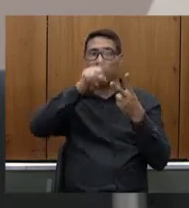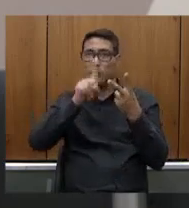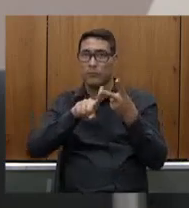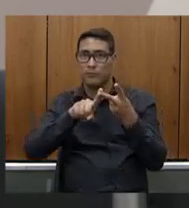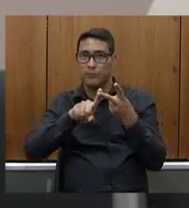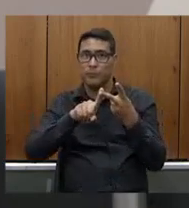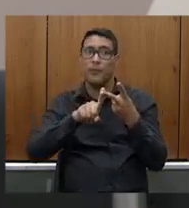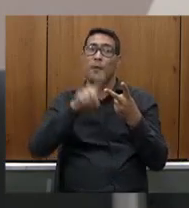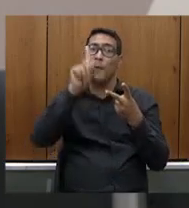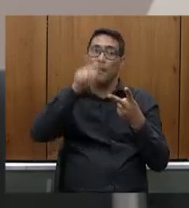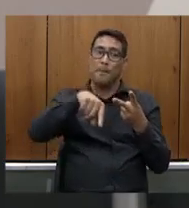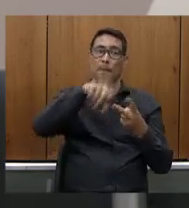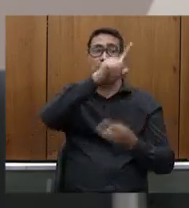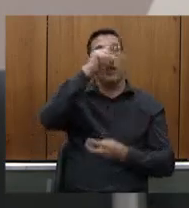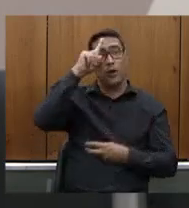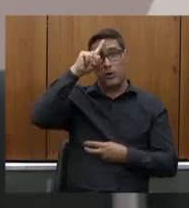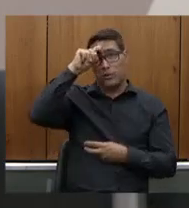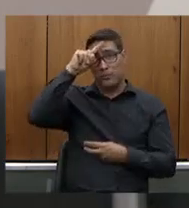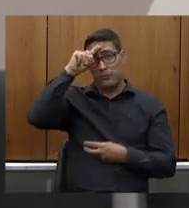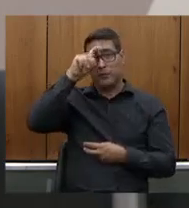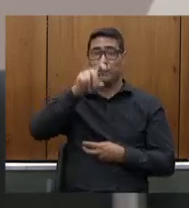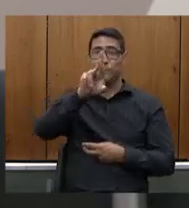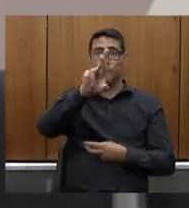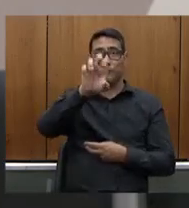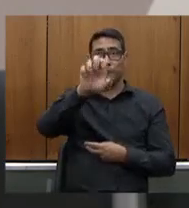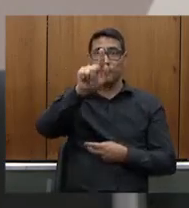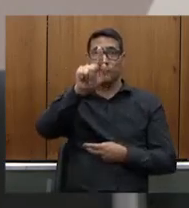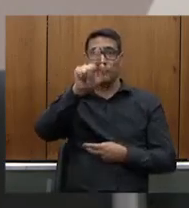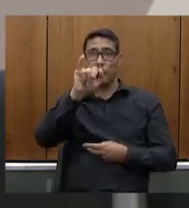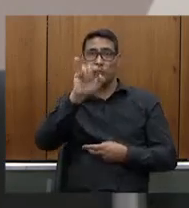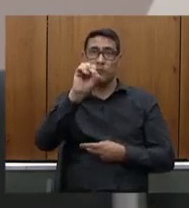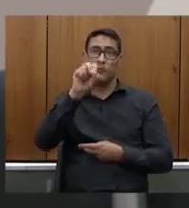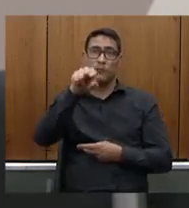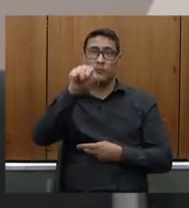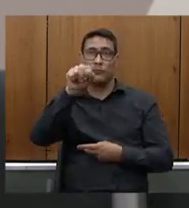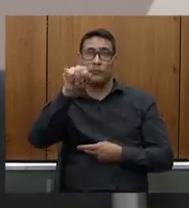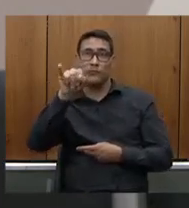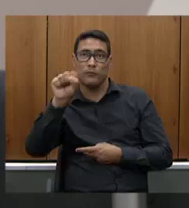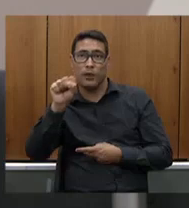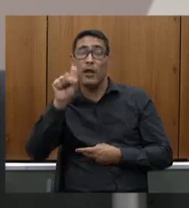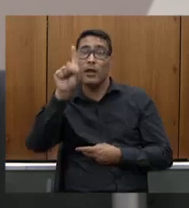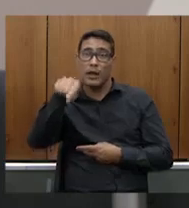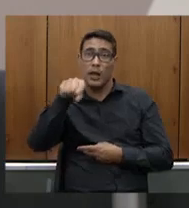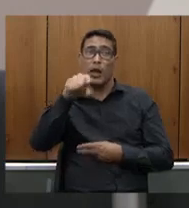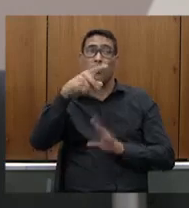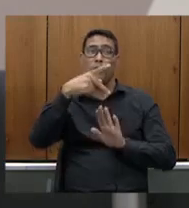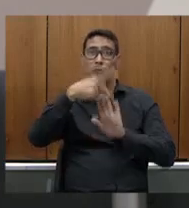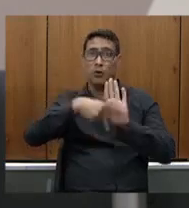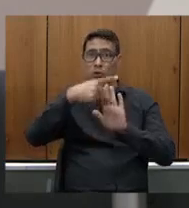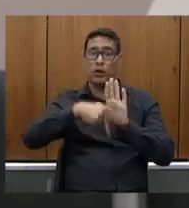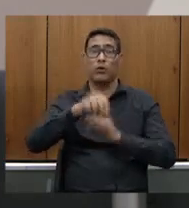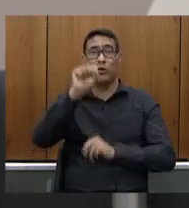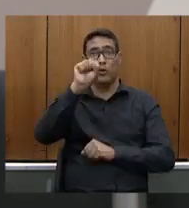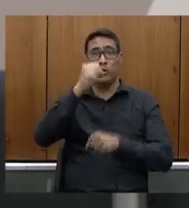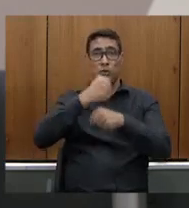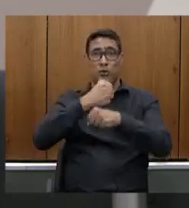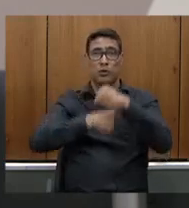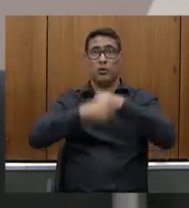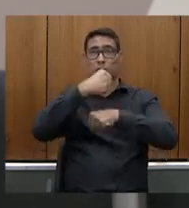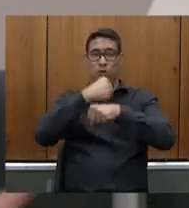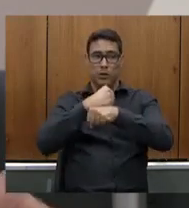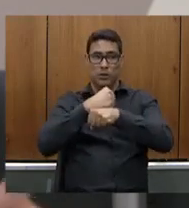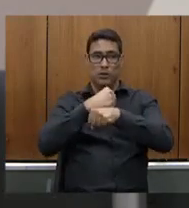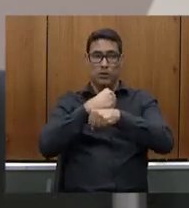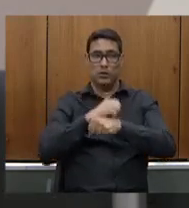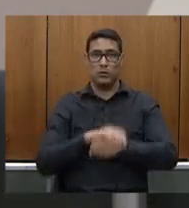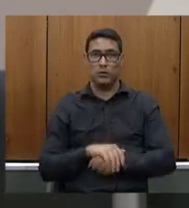os hospitais regionais que é um projeto já de oito anos atrás foi iniciado no governo Anastasia dos